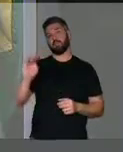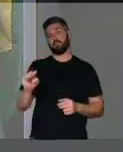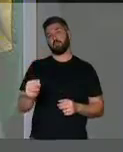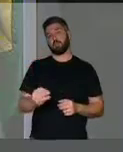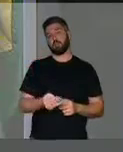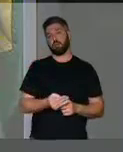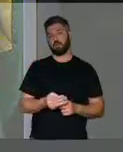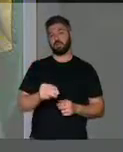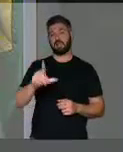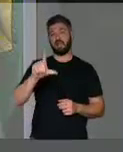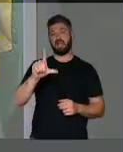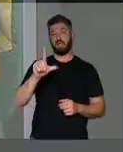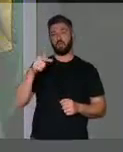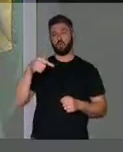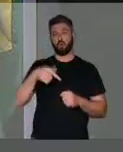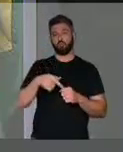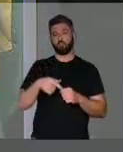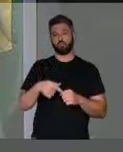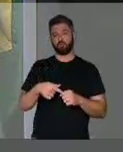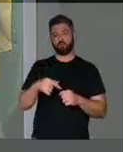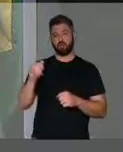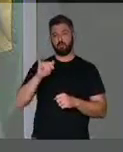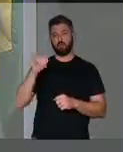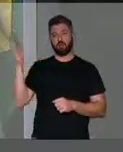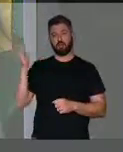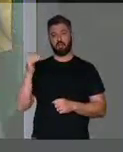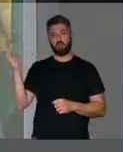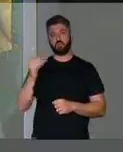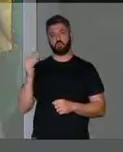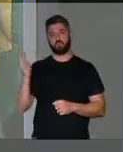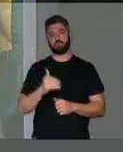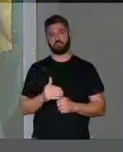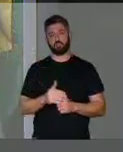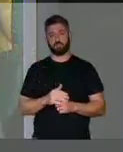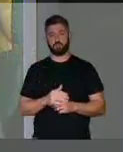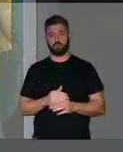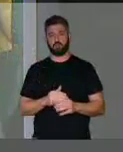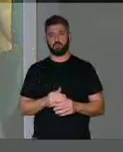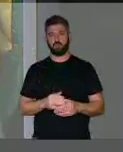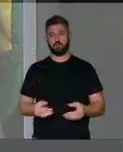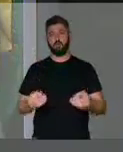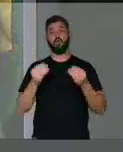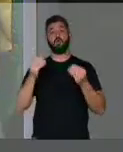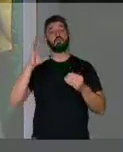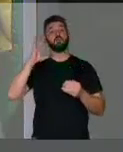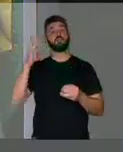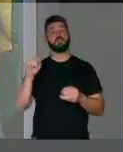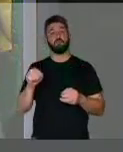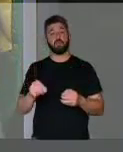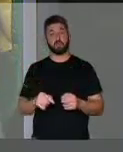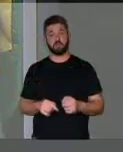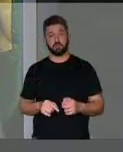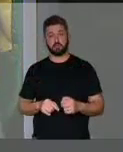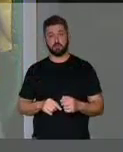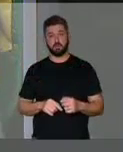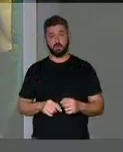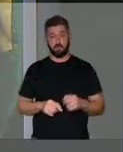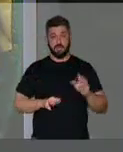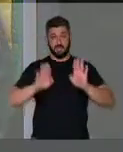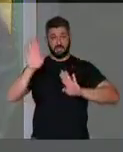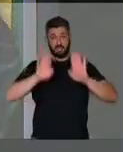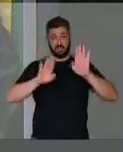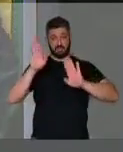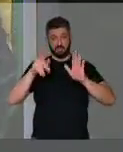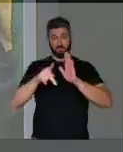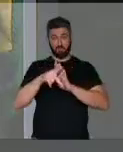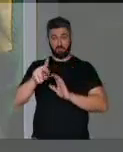de litros de combustível de gasolina importado. Como é que a gente se livrava disso? As licitações dos blocos